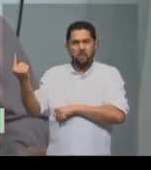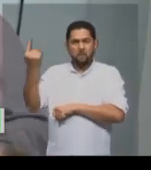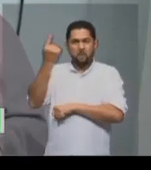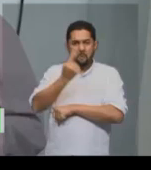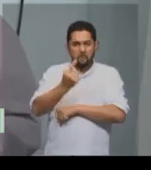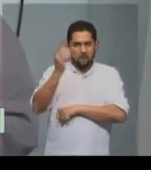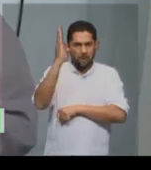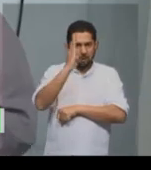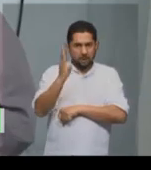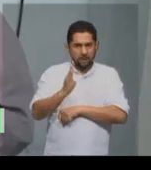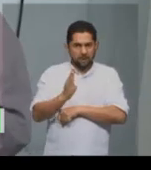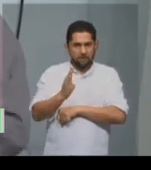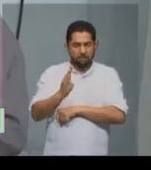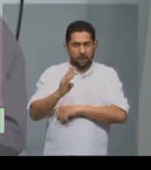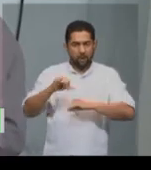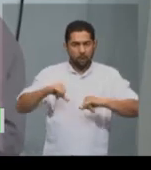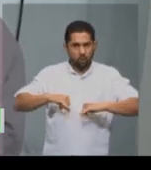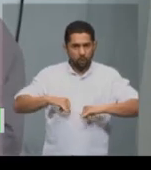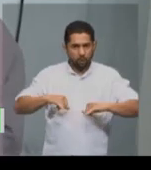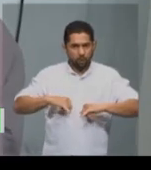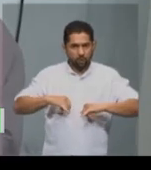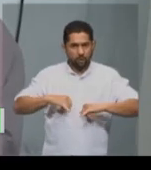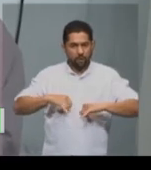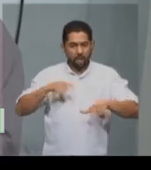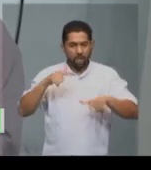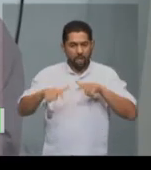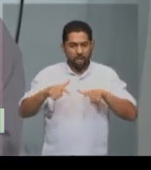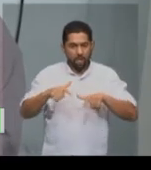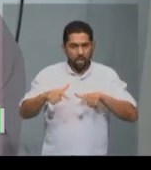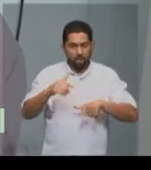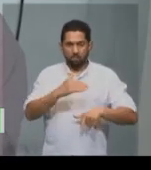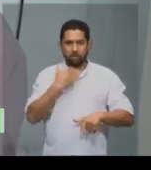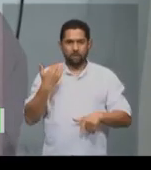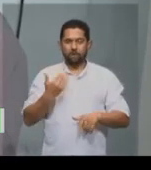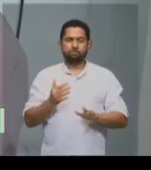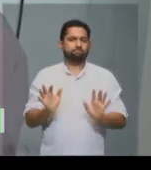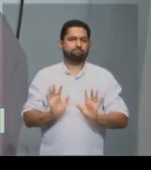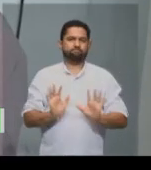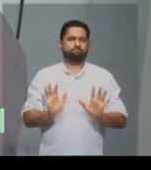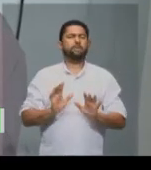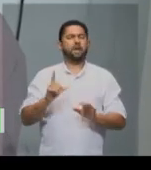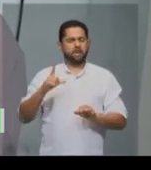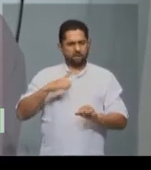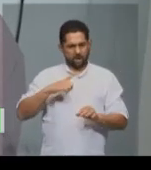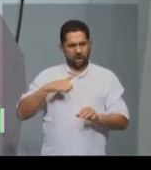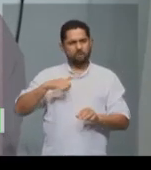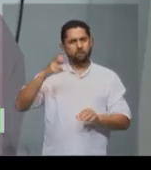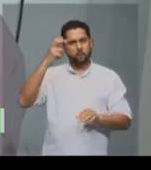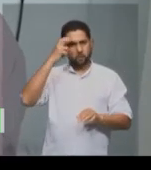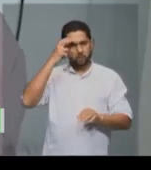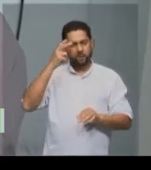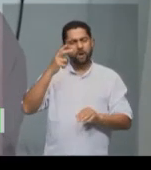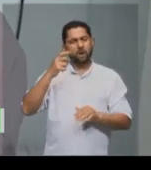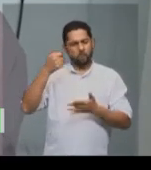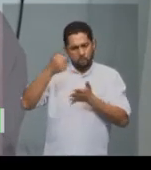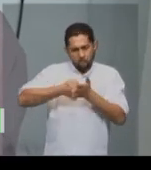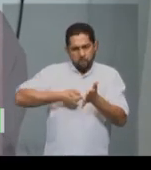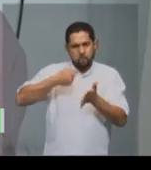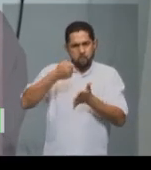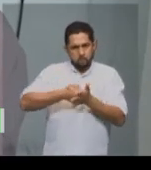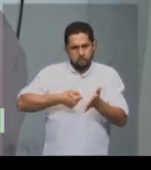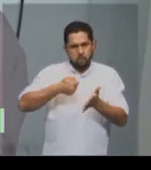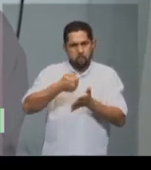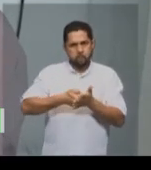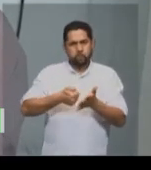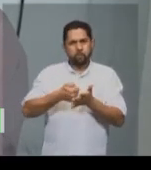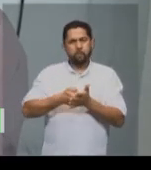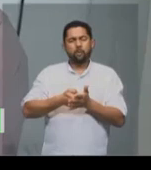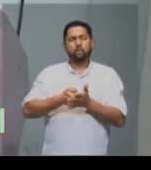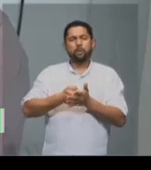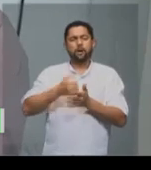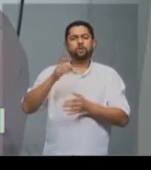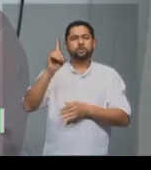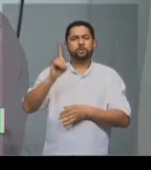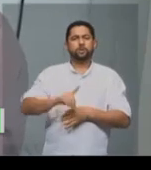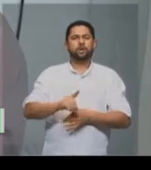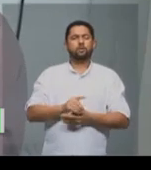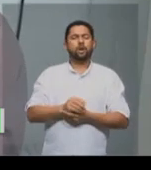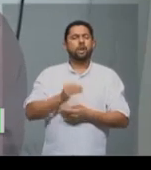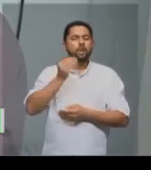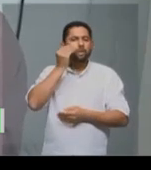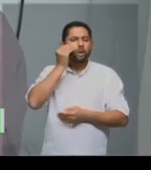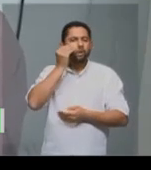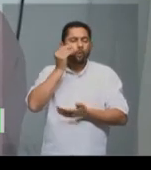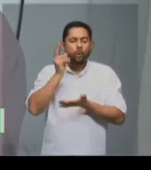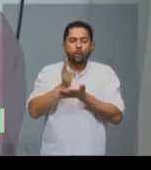apanhar e morrer. Não. Ele exerceu sua cultura, ele lutou pelos seus direitos, ele tentou manter a sua própria